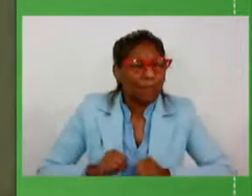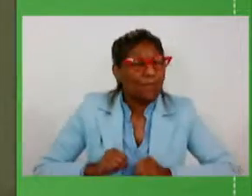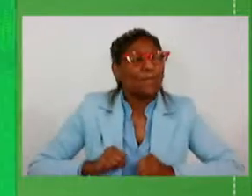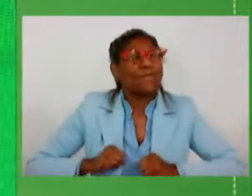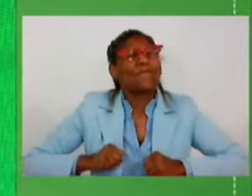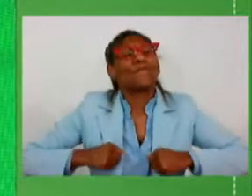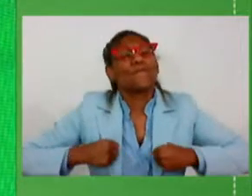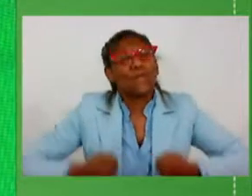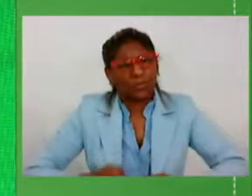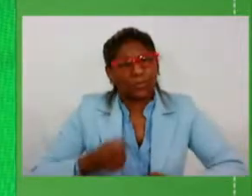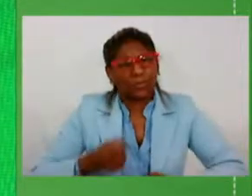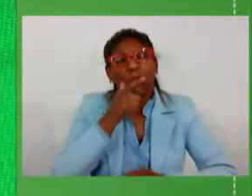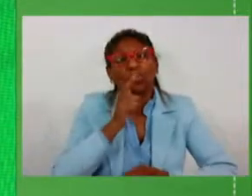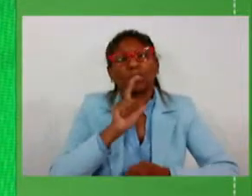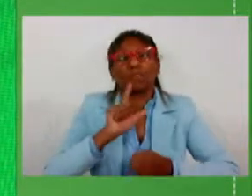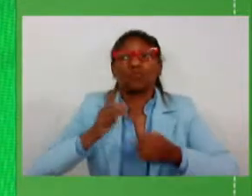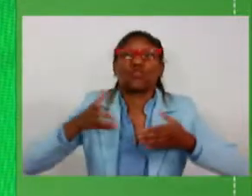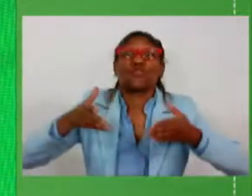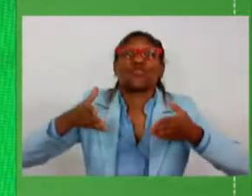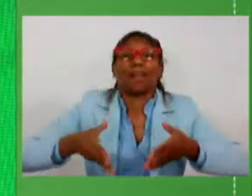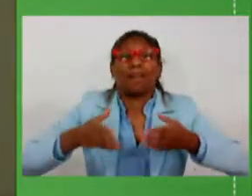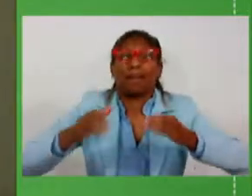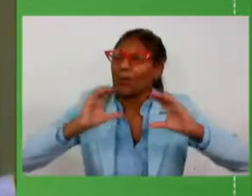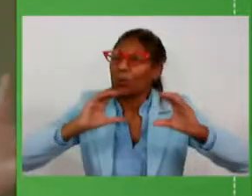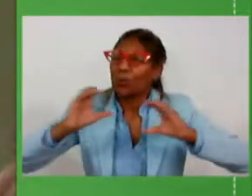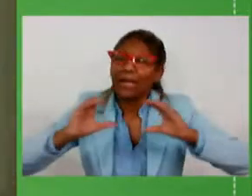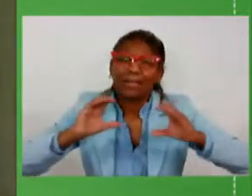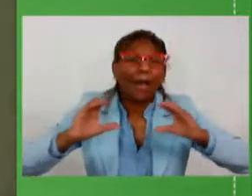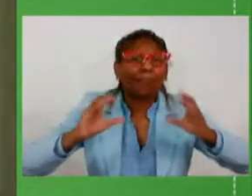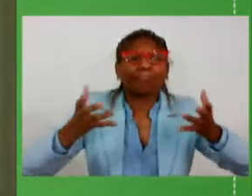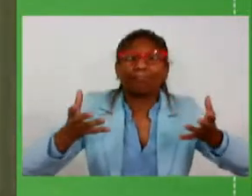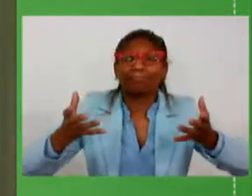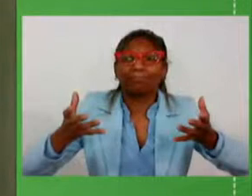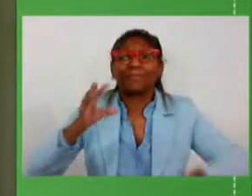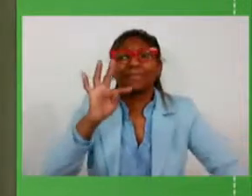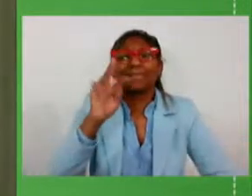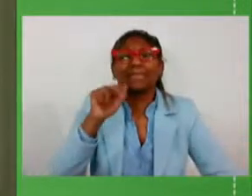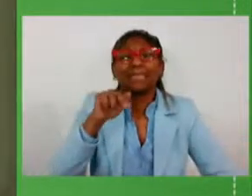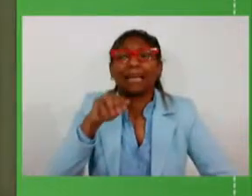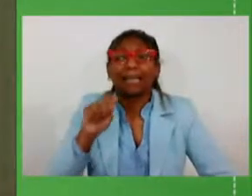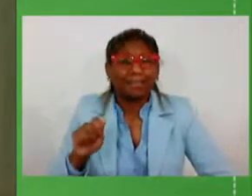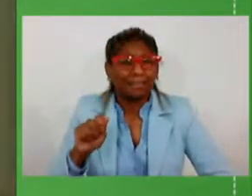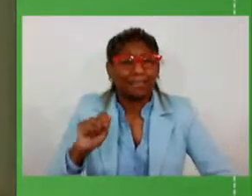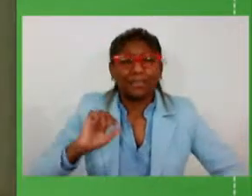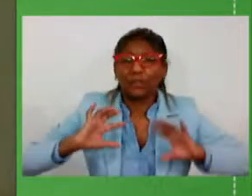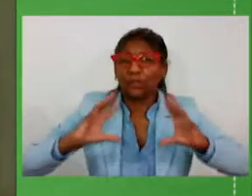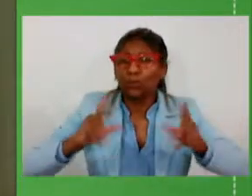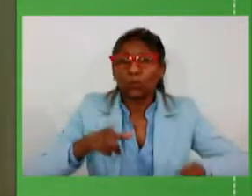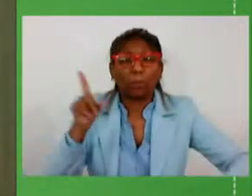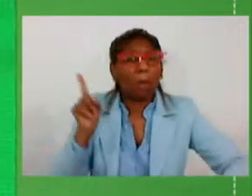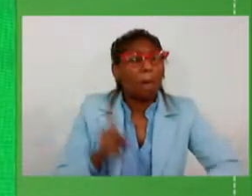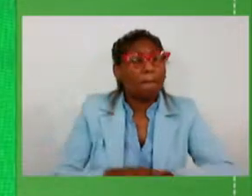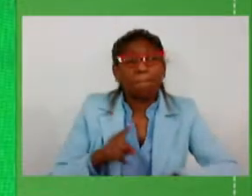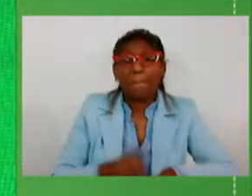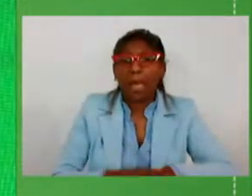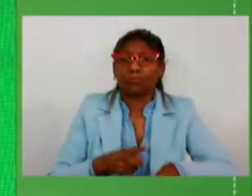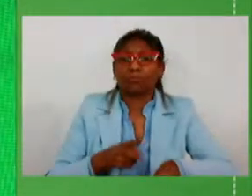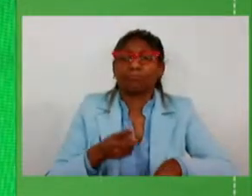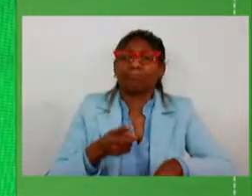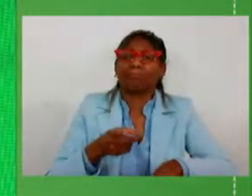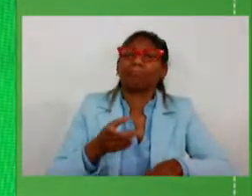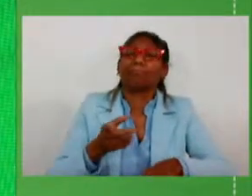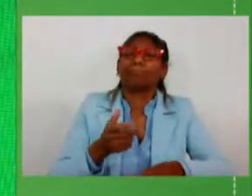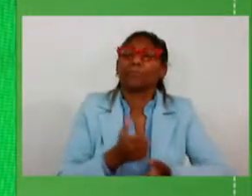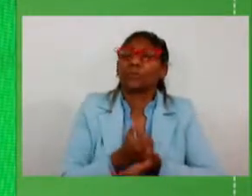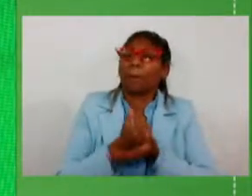hoje governador a comunicação em nome da Tânia que em todos os momentos governador nos orientou a muitas